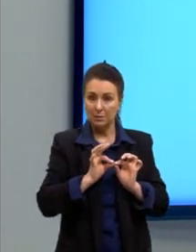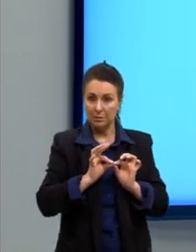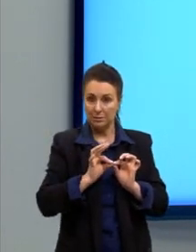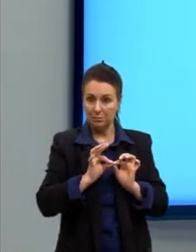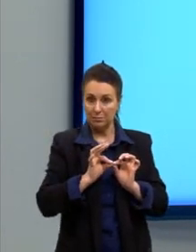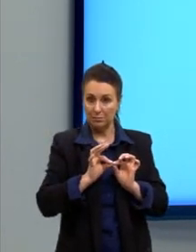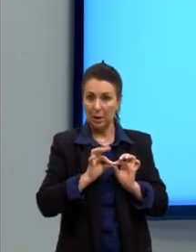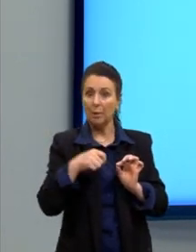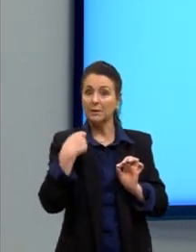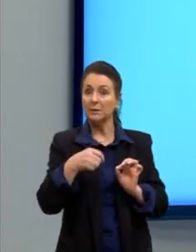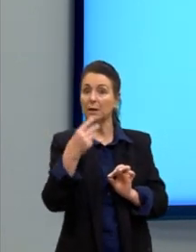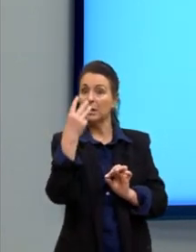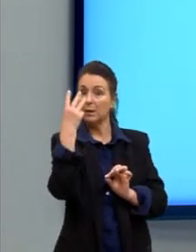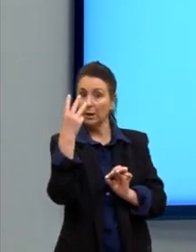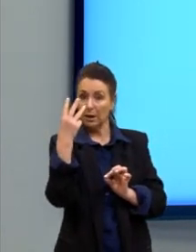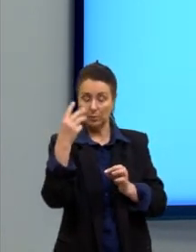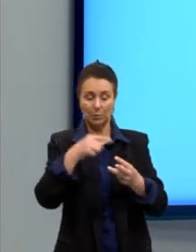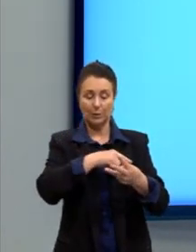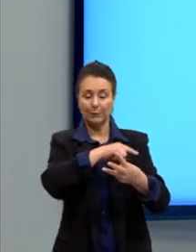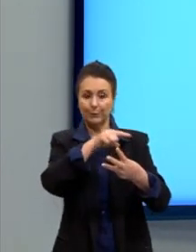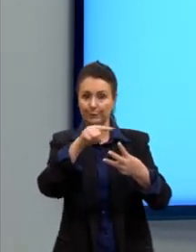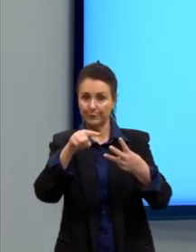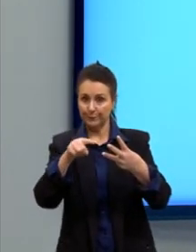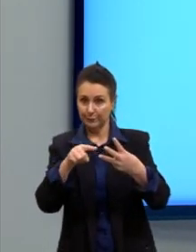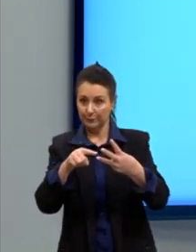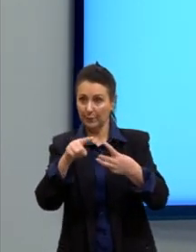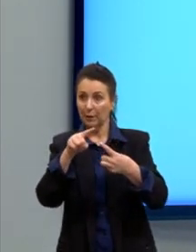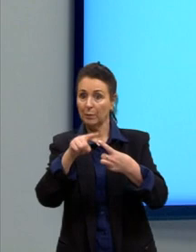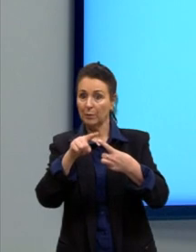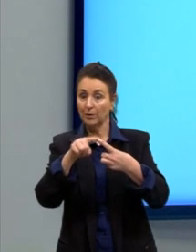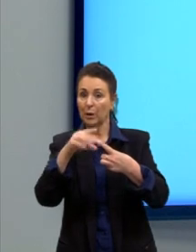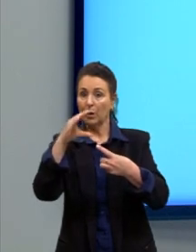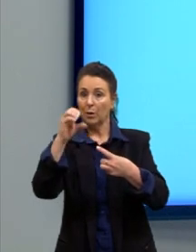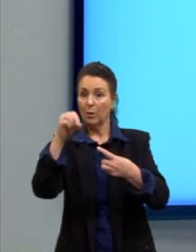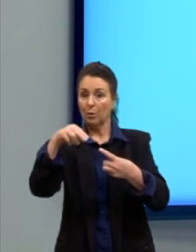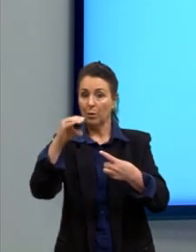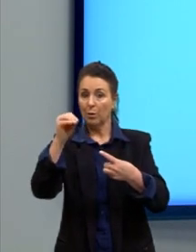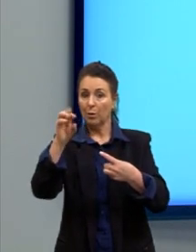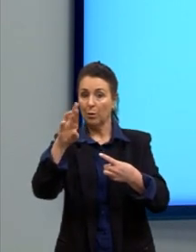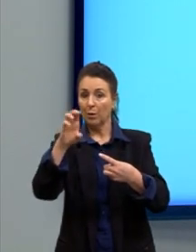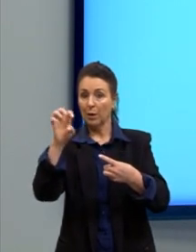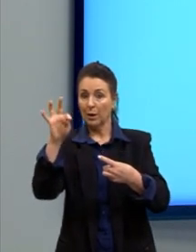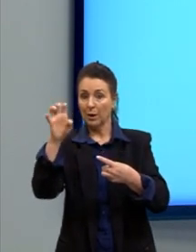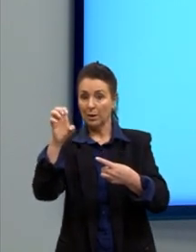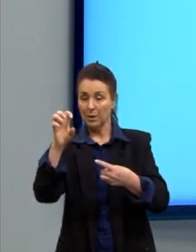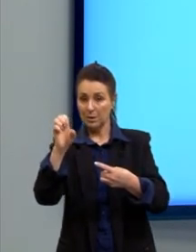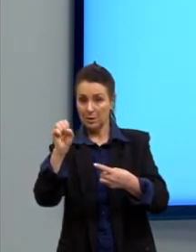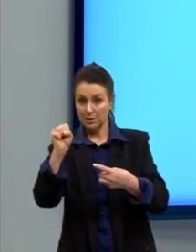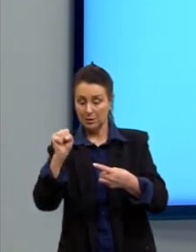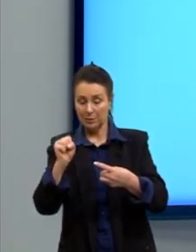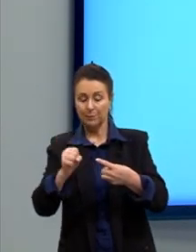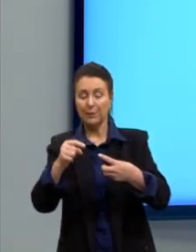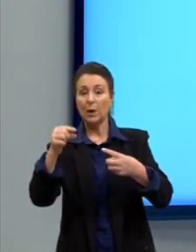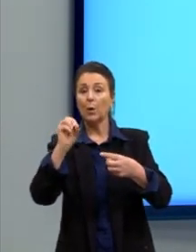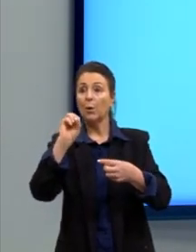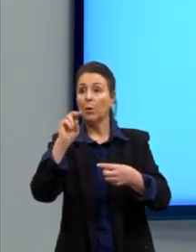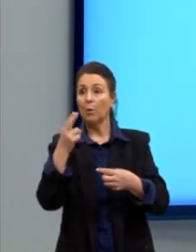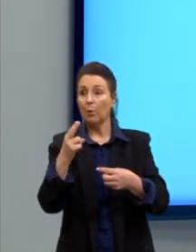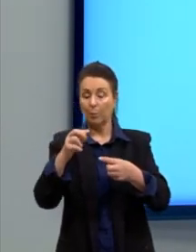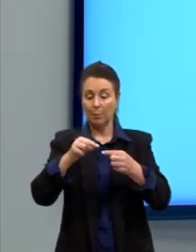situações. As retas, elas podem ser concorrentes ou até perpendiculares, né?